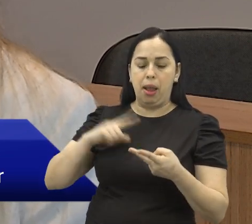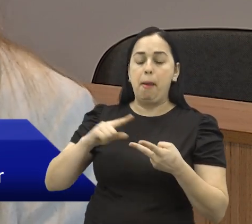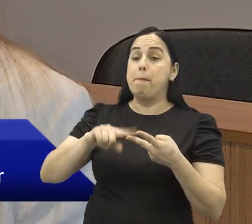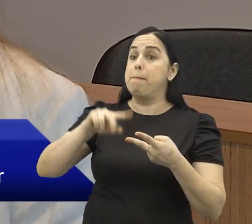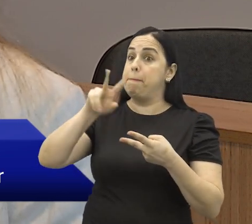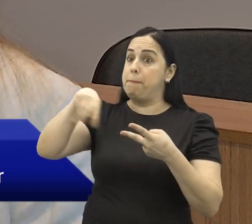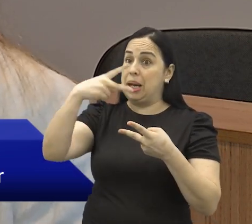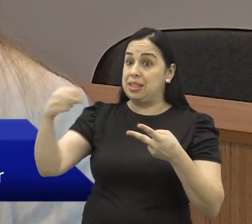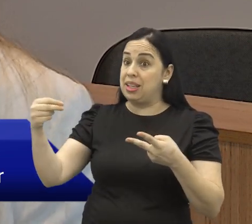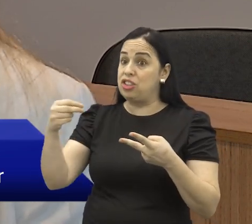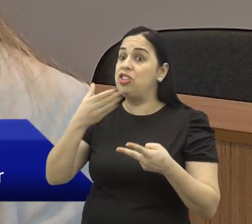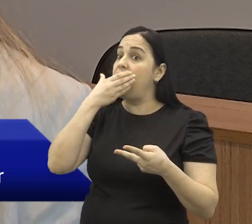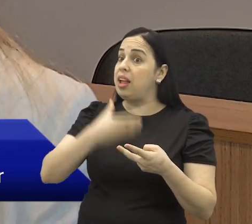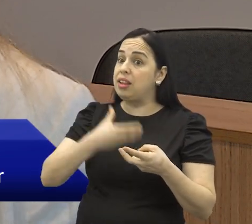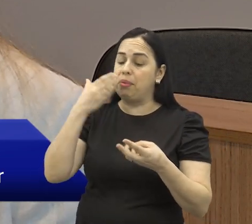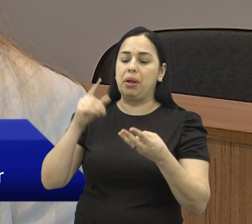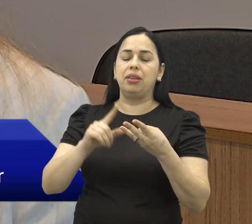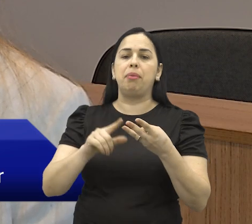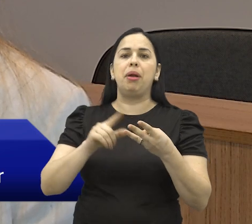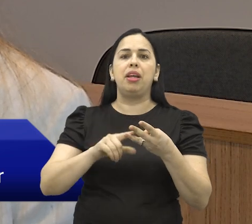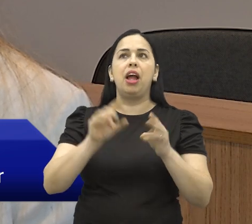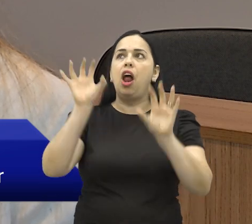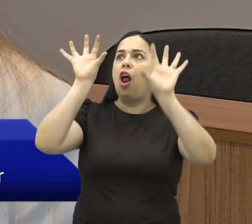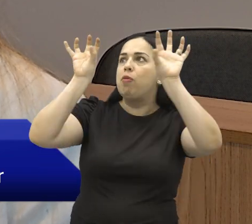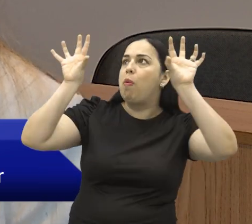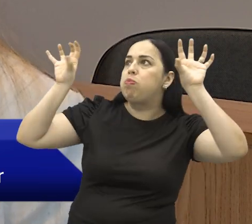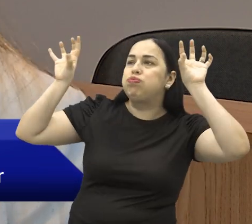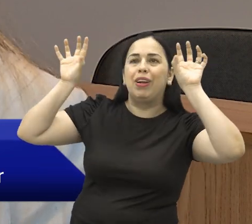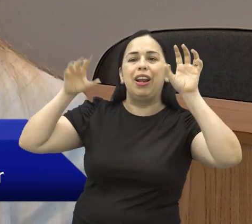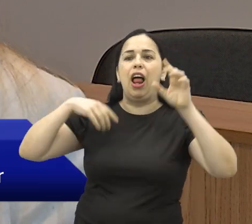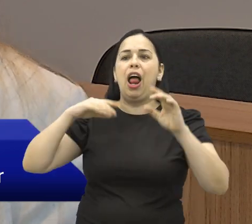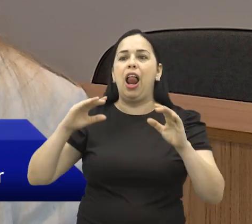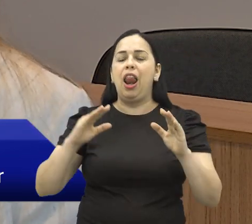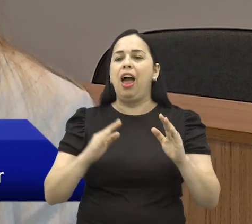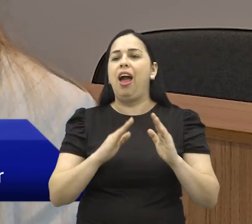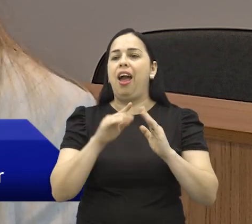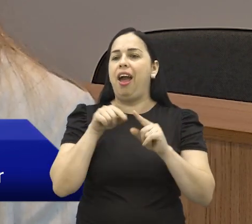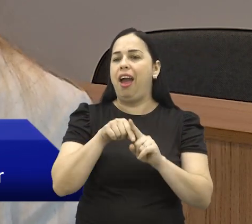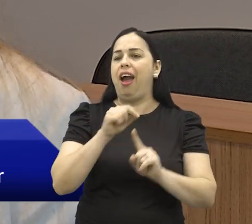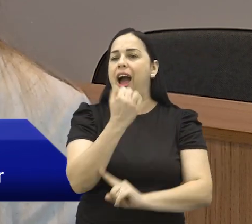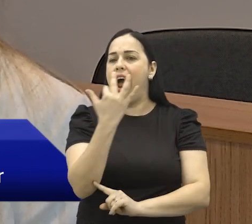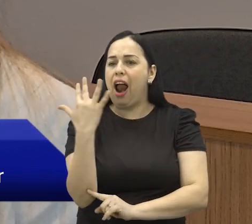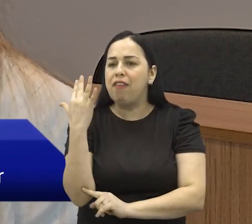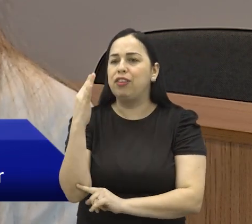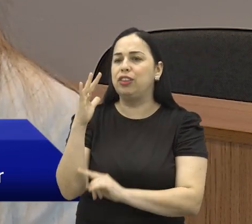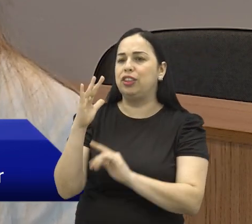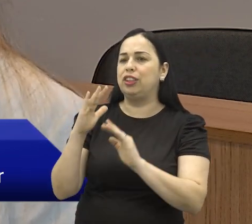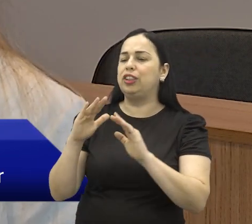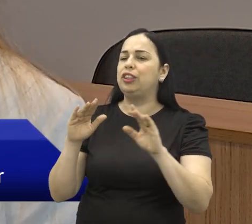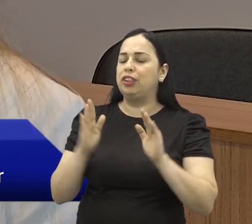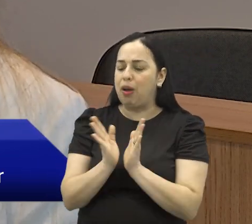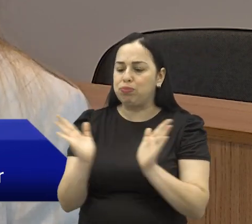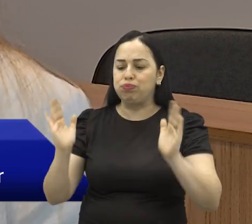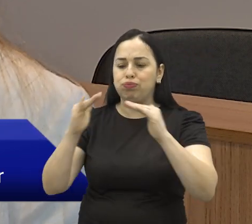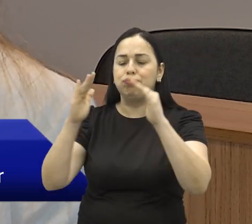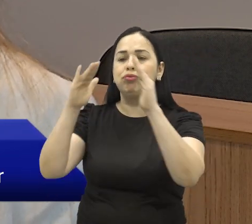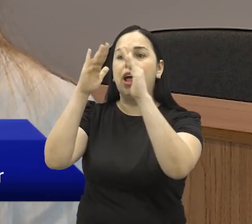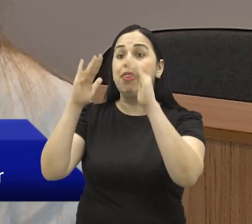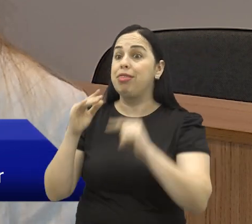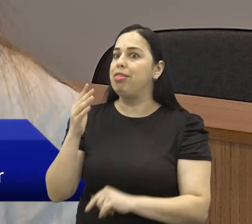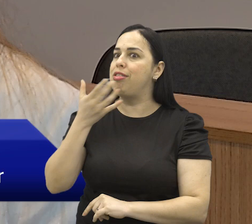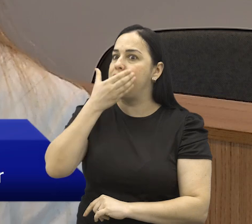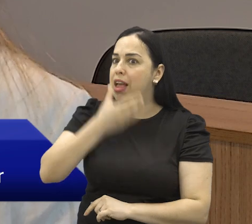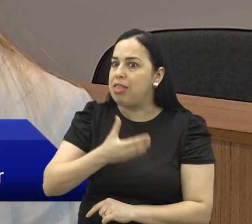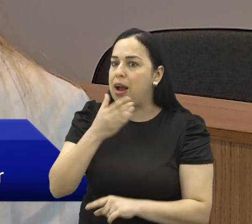Natal, as decorações de Natal, né? Dentro desse período. Então, está a todo vapor, né? Vagas de